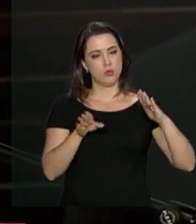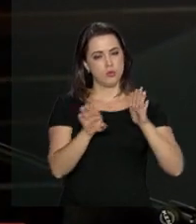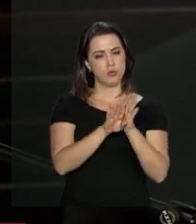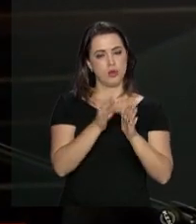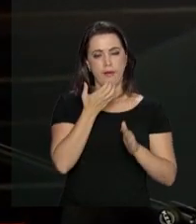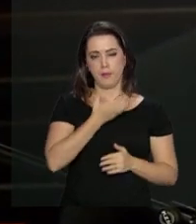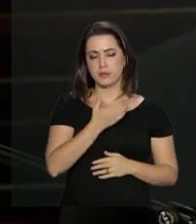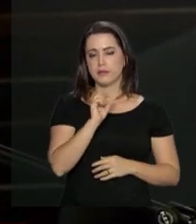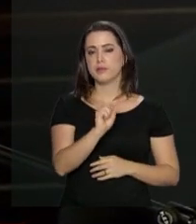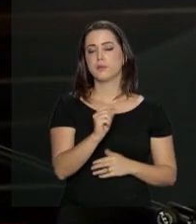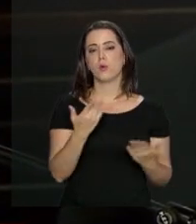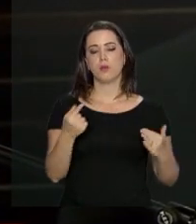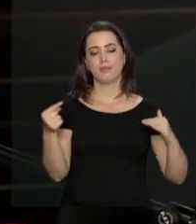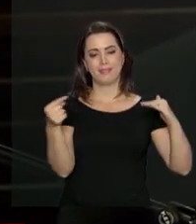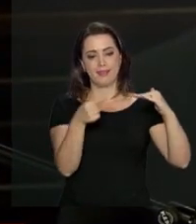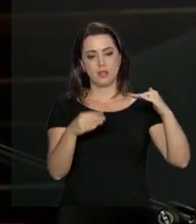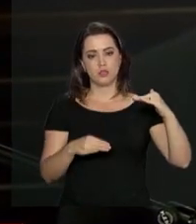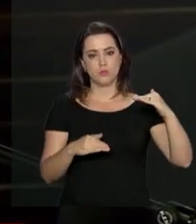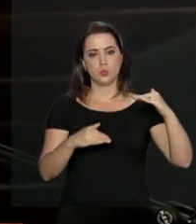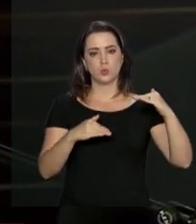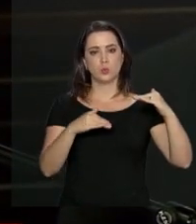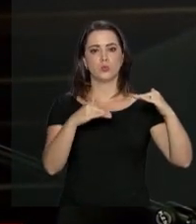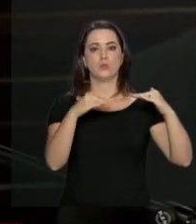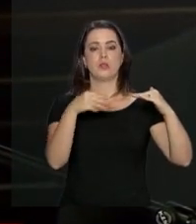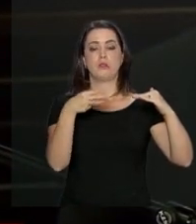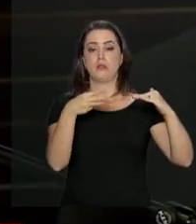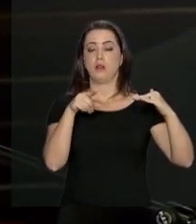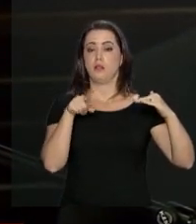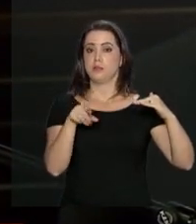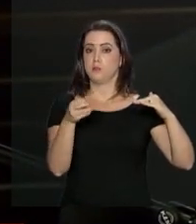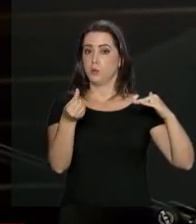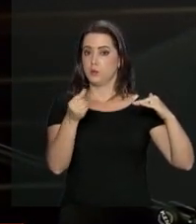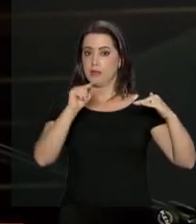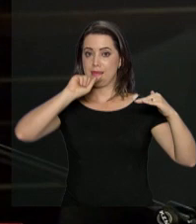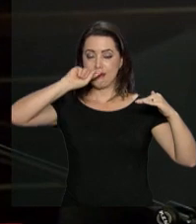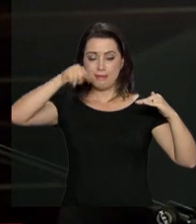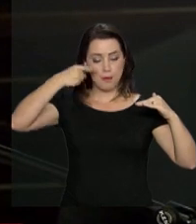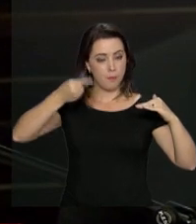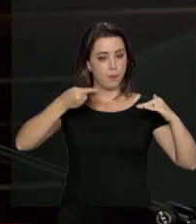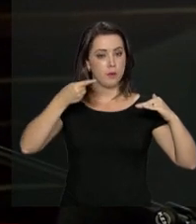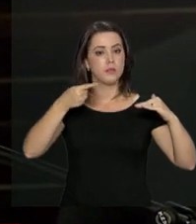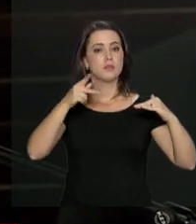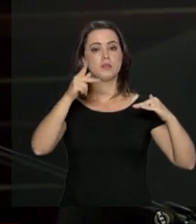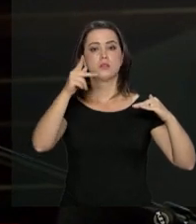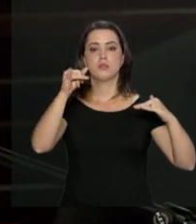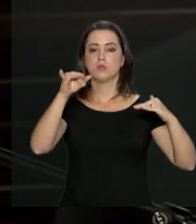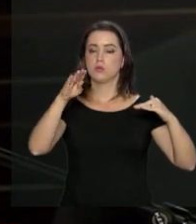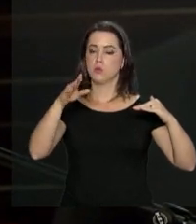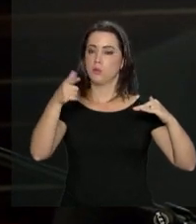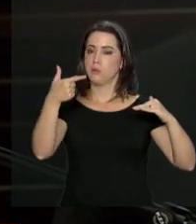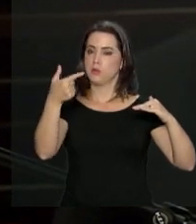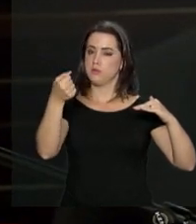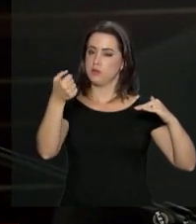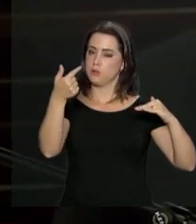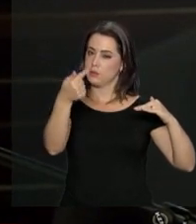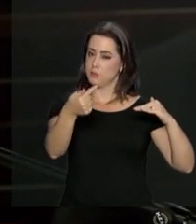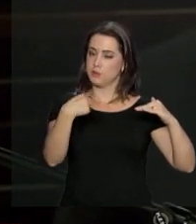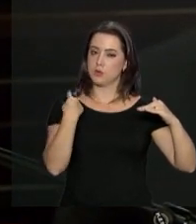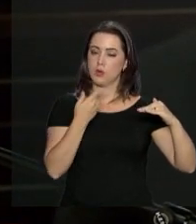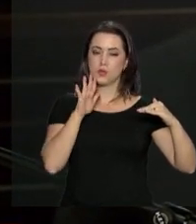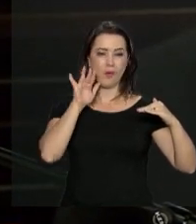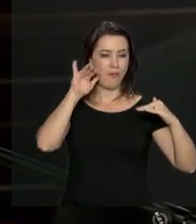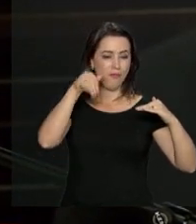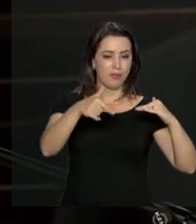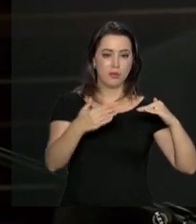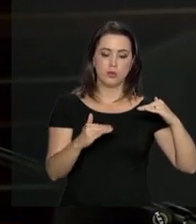com o PIB negativo ainda, mas de 3,6%. Portanto, melhorou. E, sequencialmente, em 2017, quando nós chegamos ao